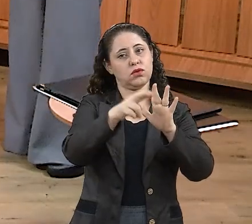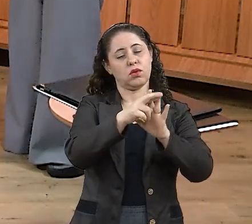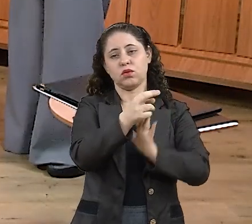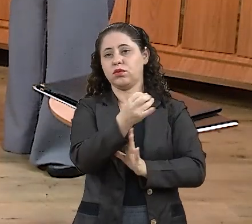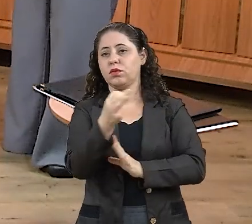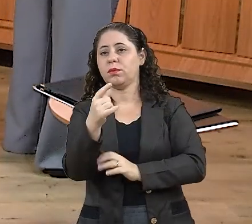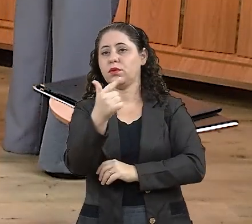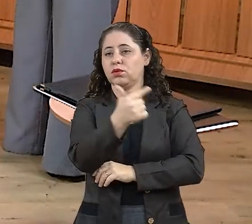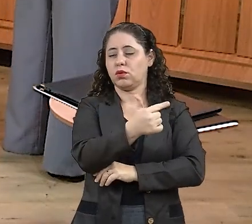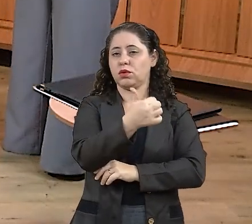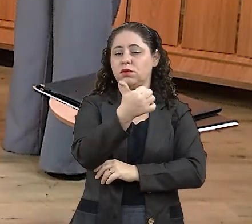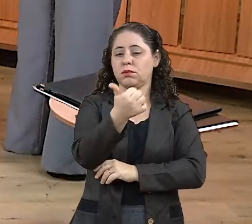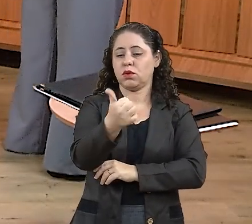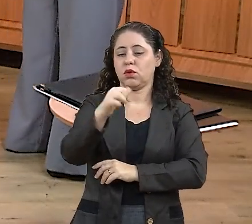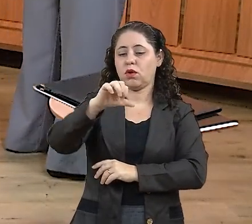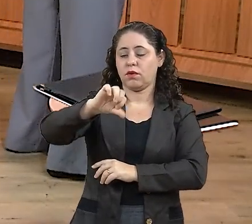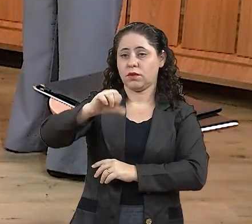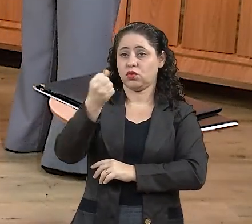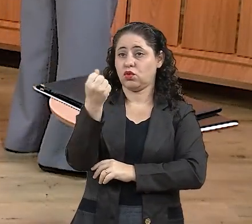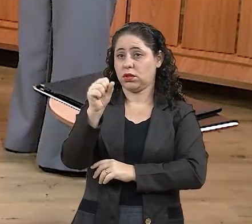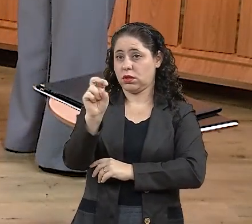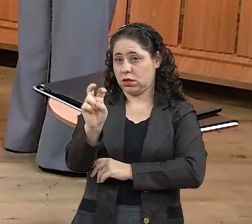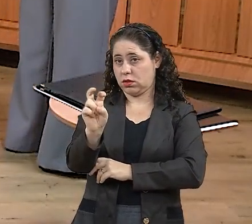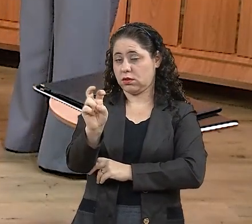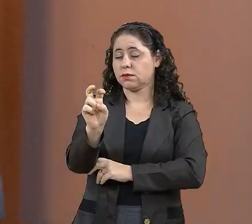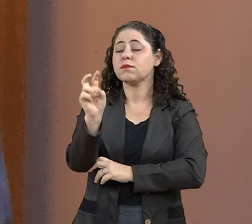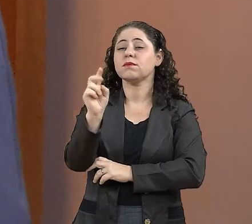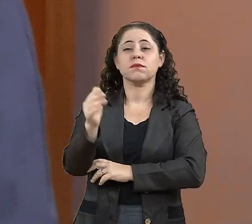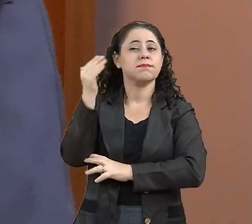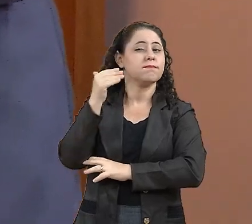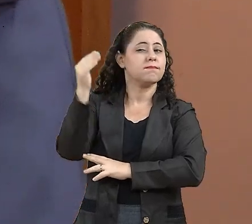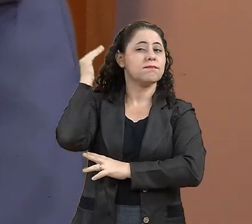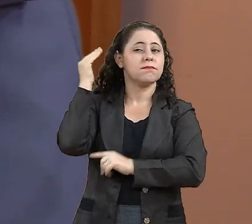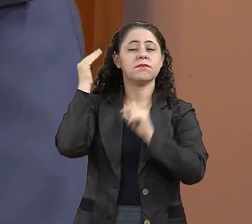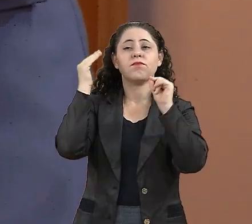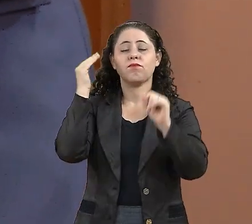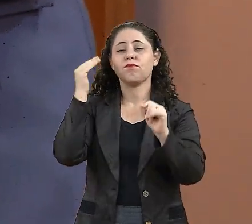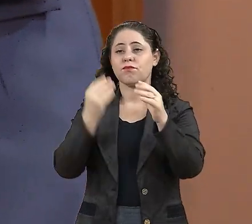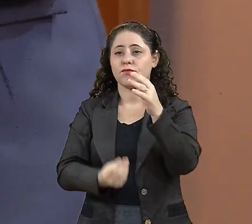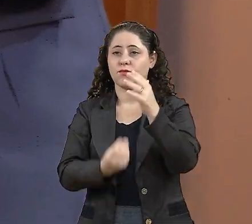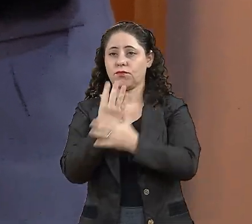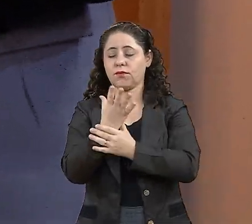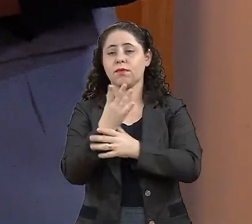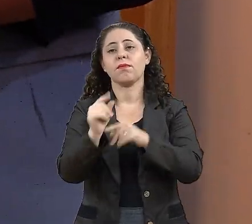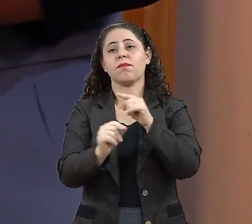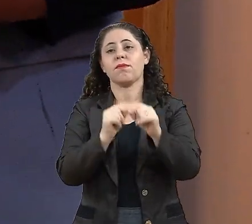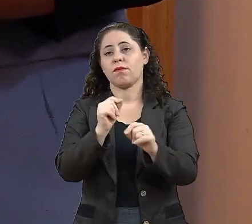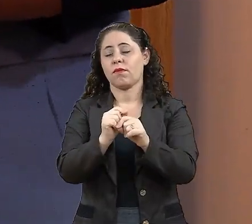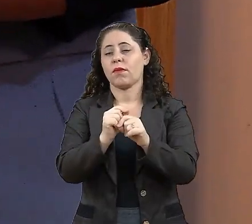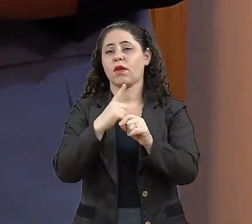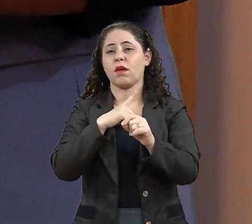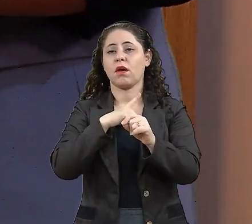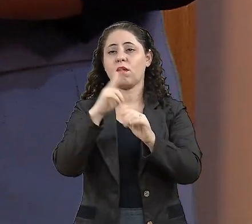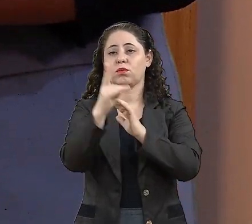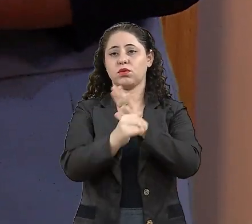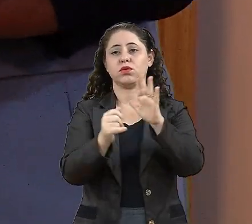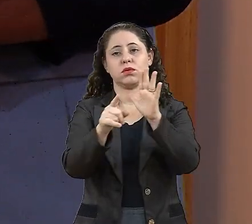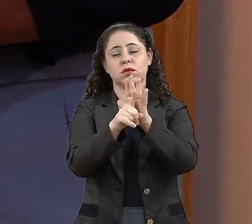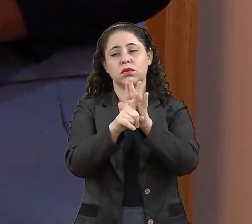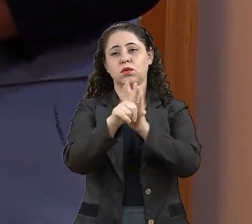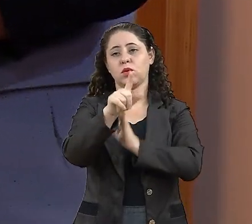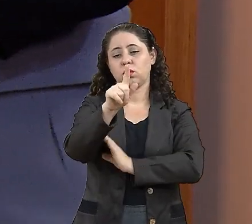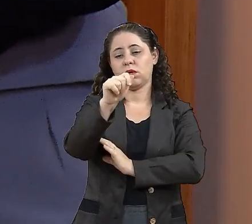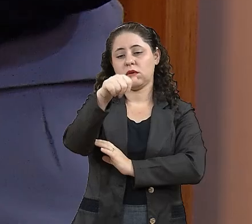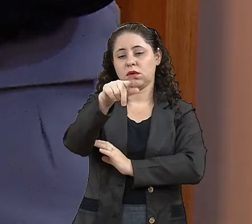número 2, de 1985. Na época, quem instituiu o projeto foi o deputado Gandhi